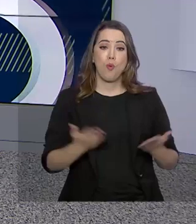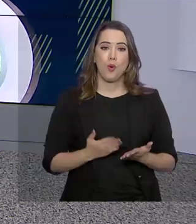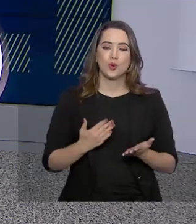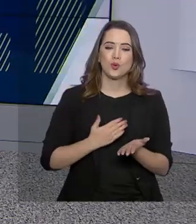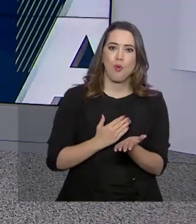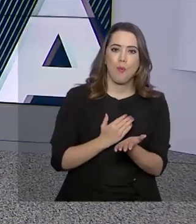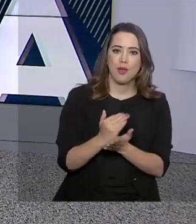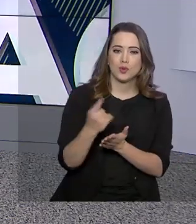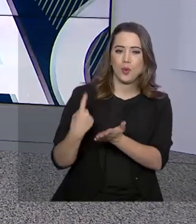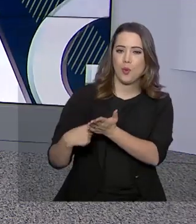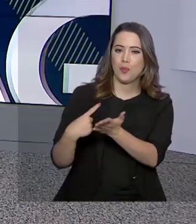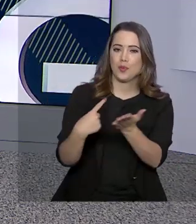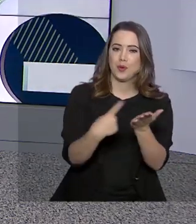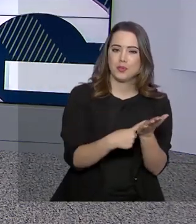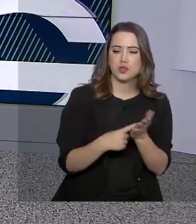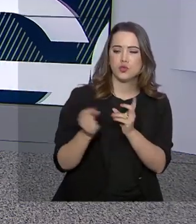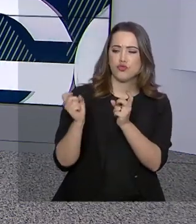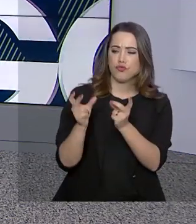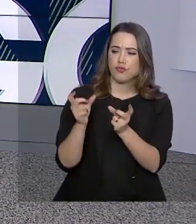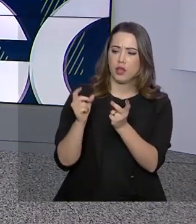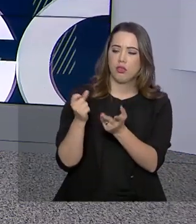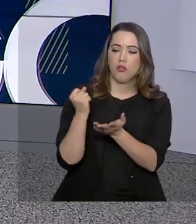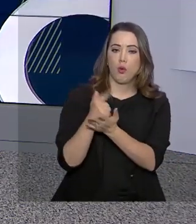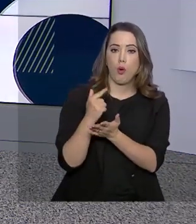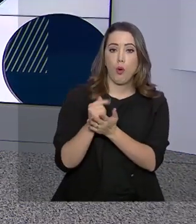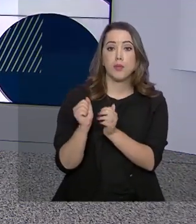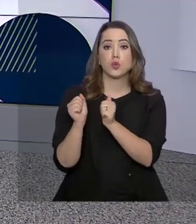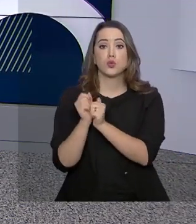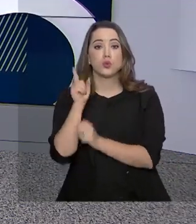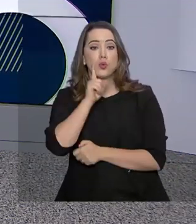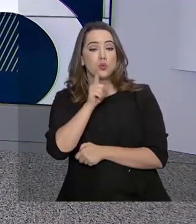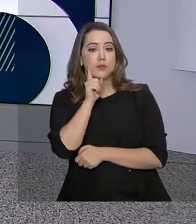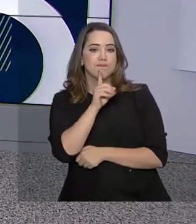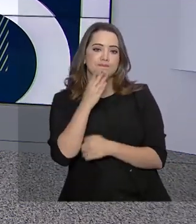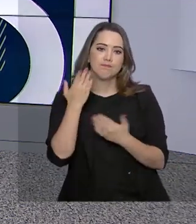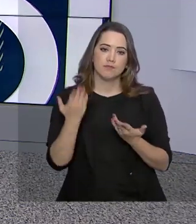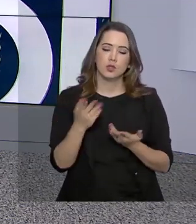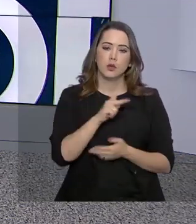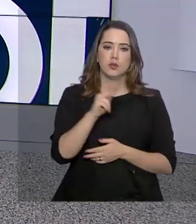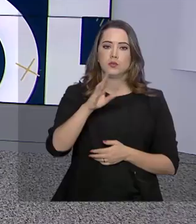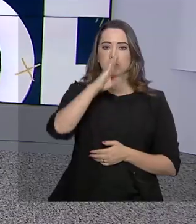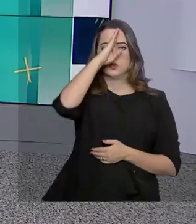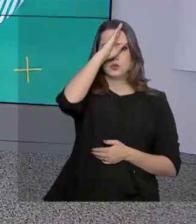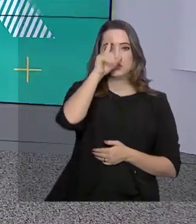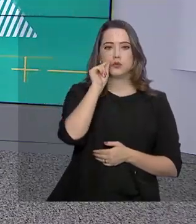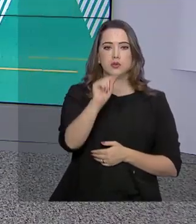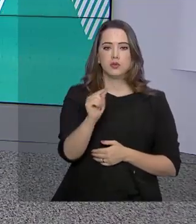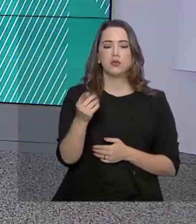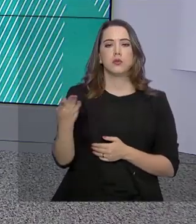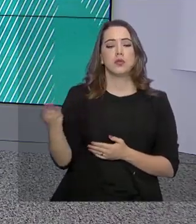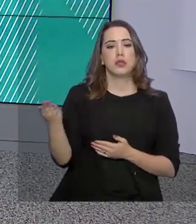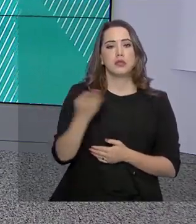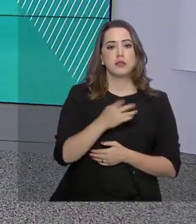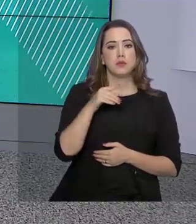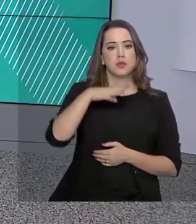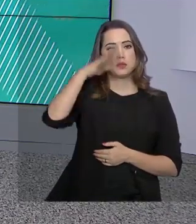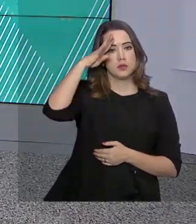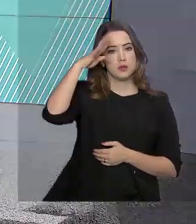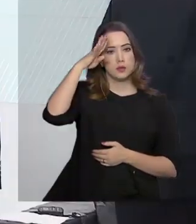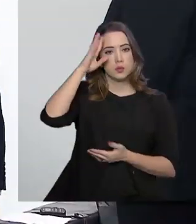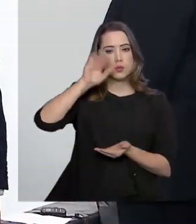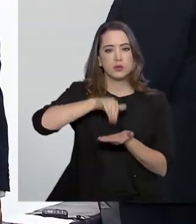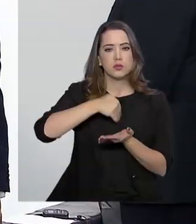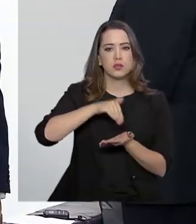negociação de um acordo comercial com os Estados Unidos. Com essa finalidade, o presidente Jair Bolsonaro recebeu nesta quarta